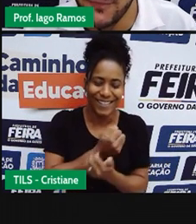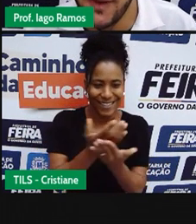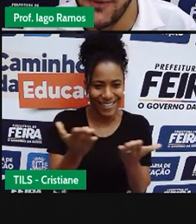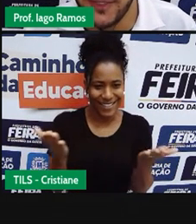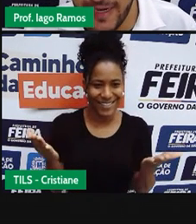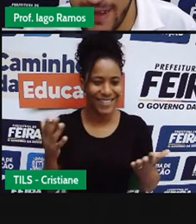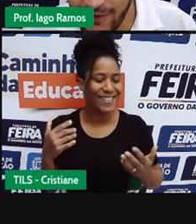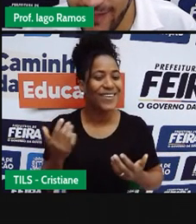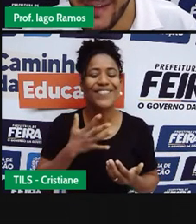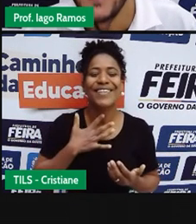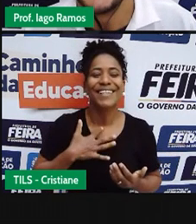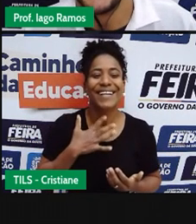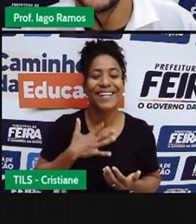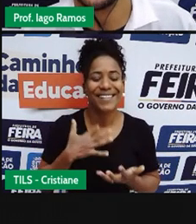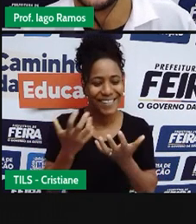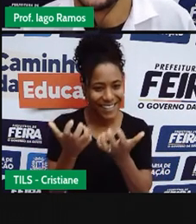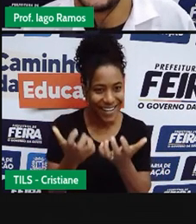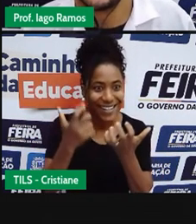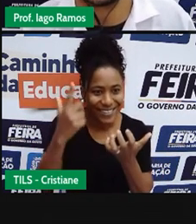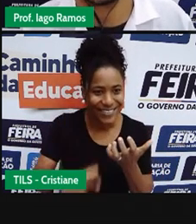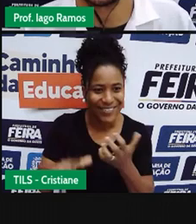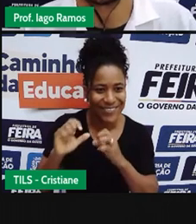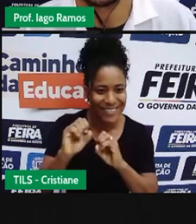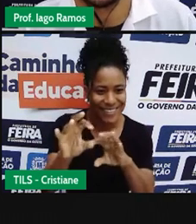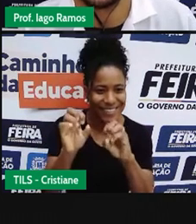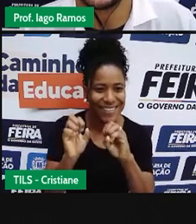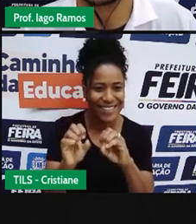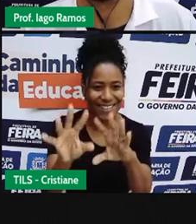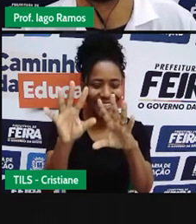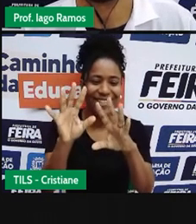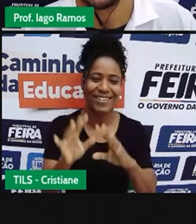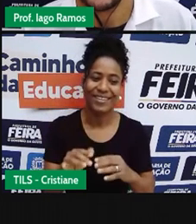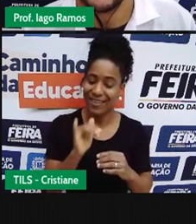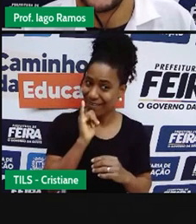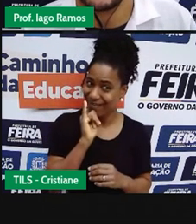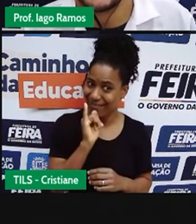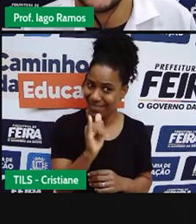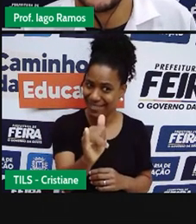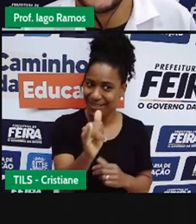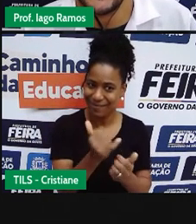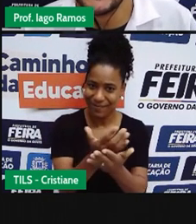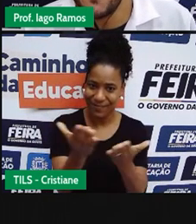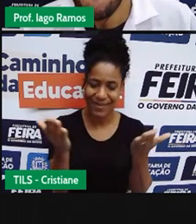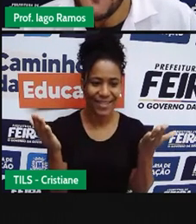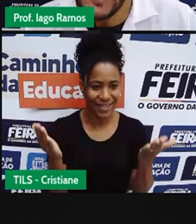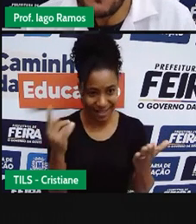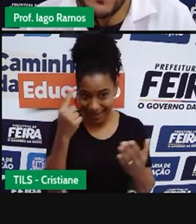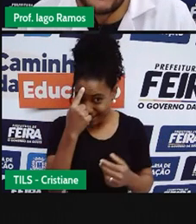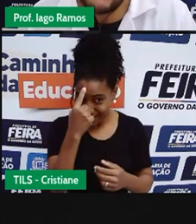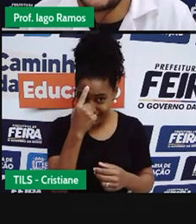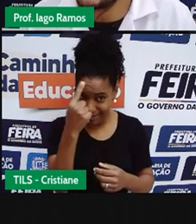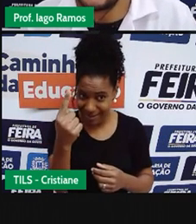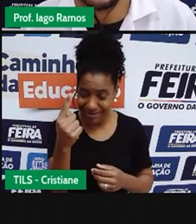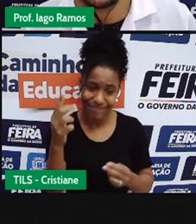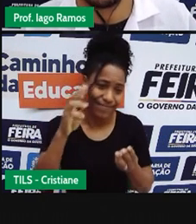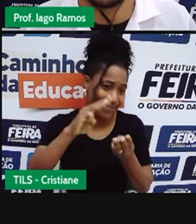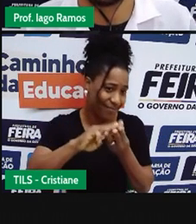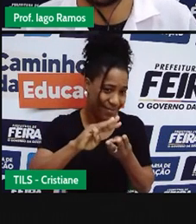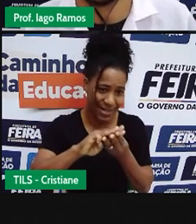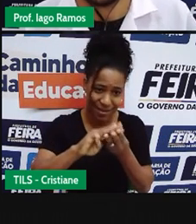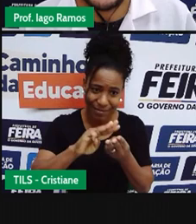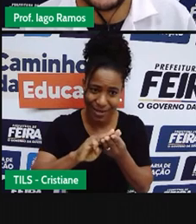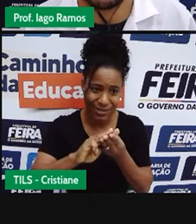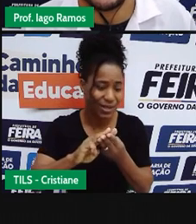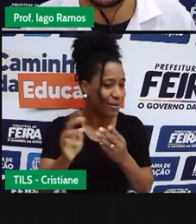acontecer uma outra aula, certo? E deixo sempre aquele recadinho para que você não esqueça que matemática não é